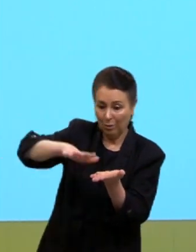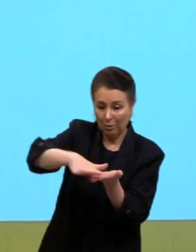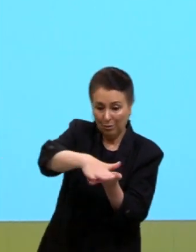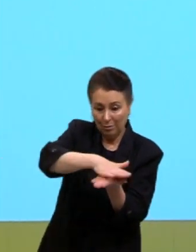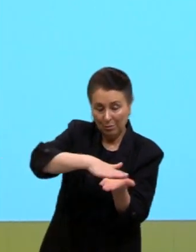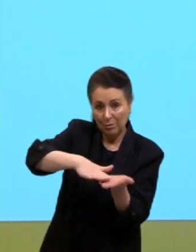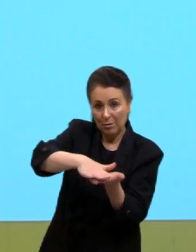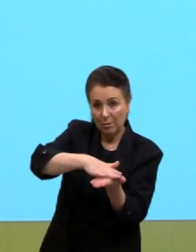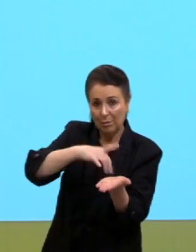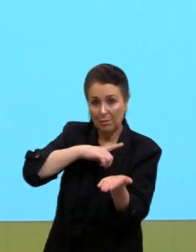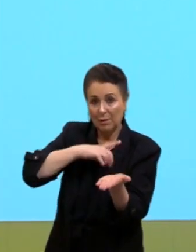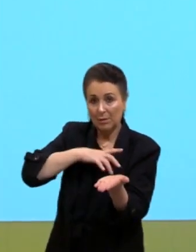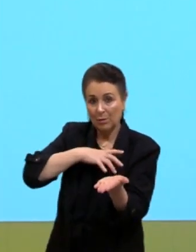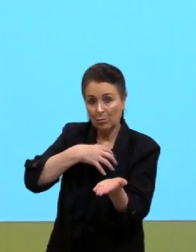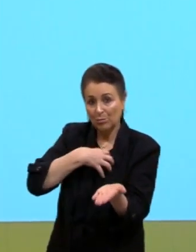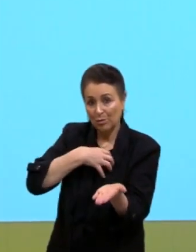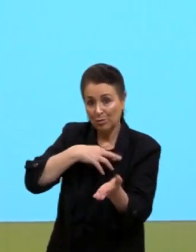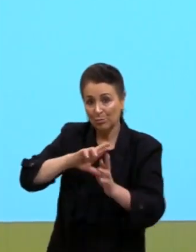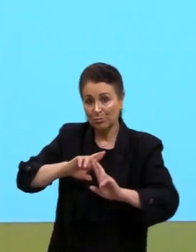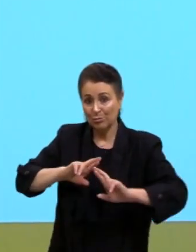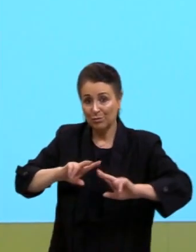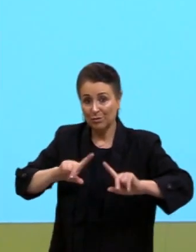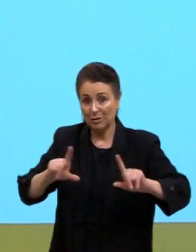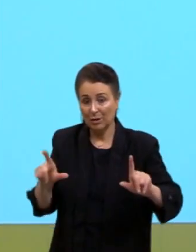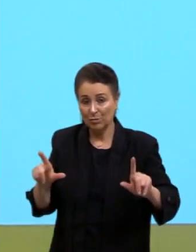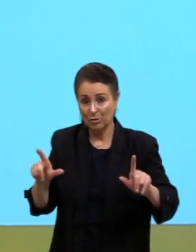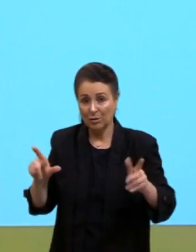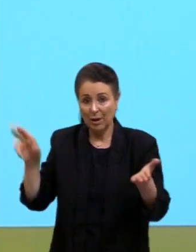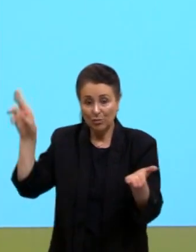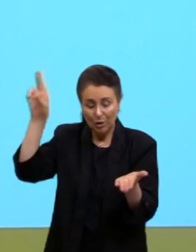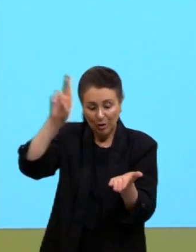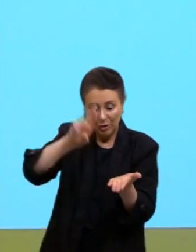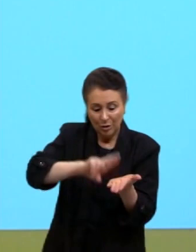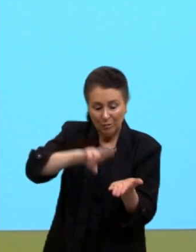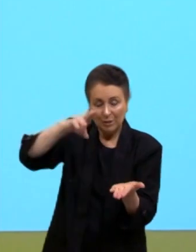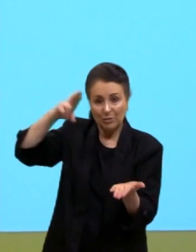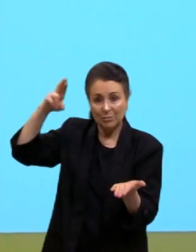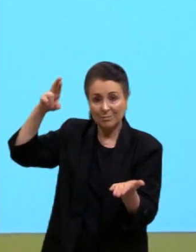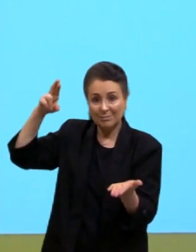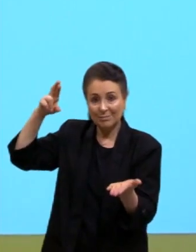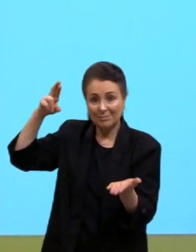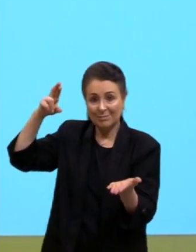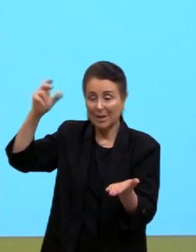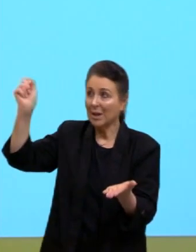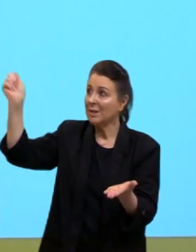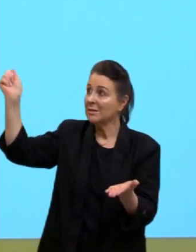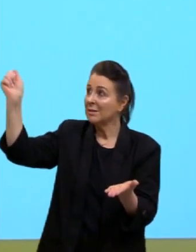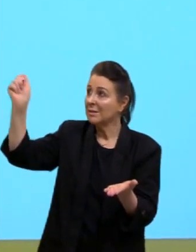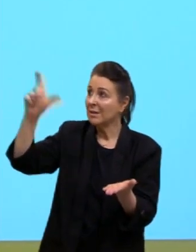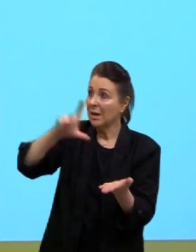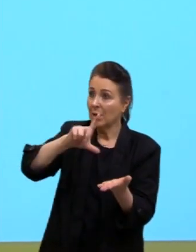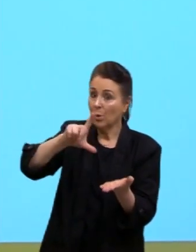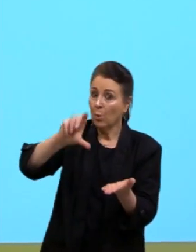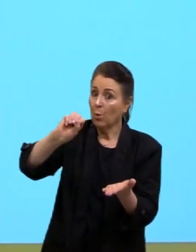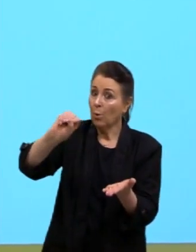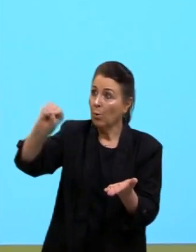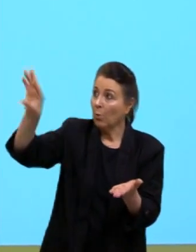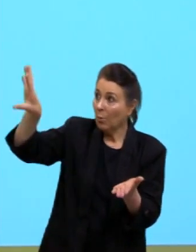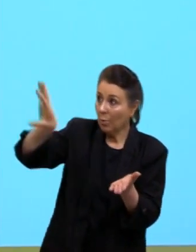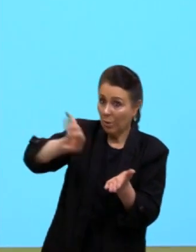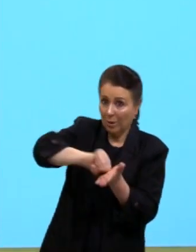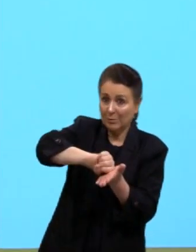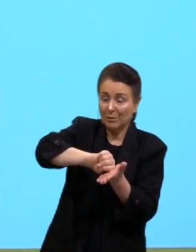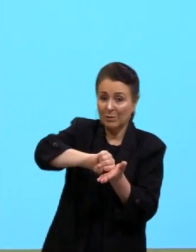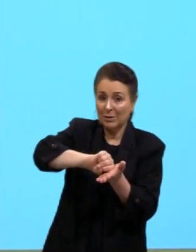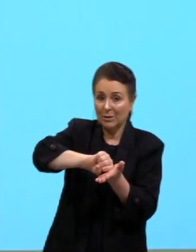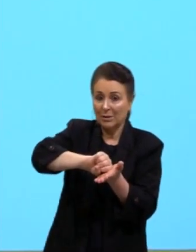uma forma diferente aí de refletir, né, esse, esse raio solar ou absorver e, e, e